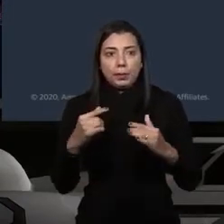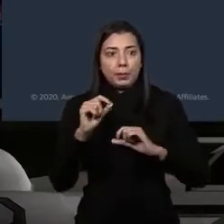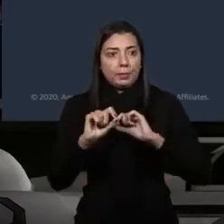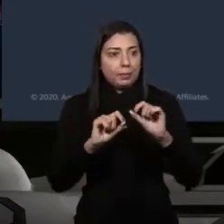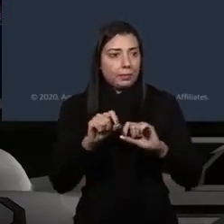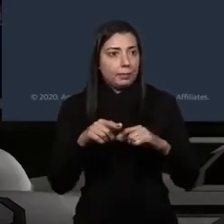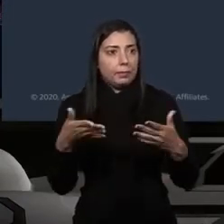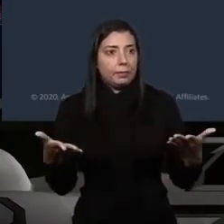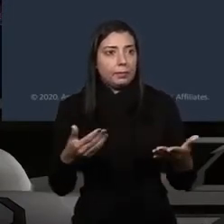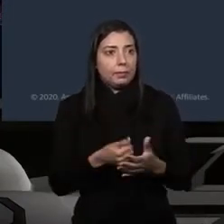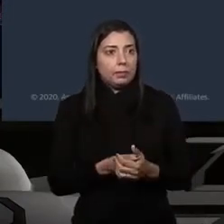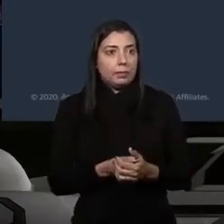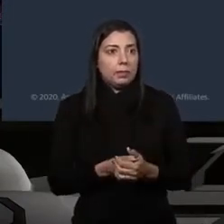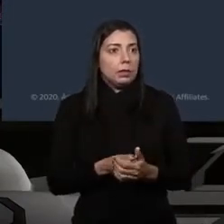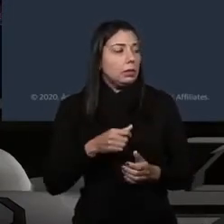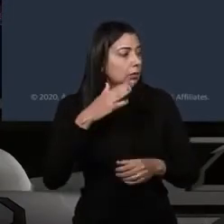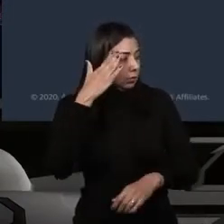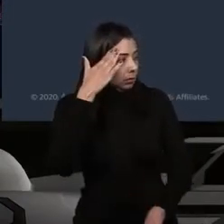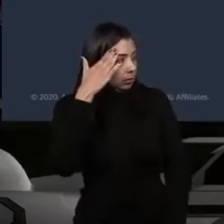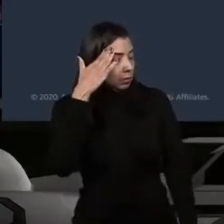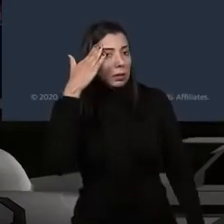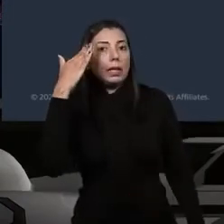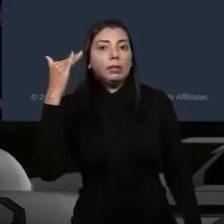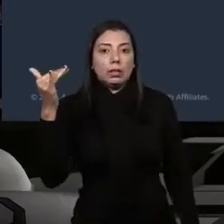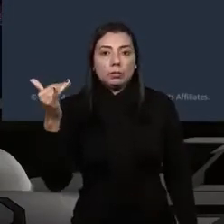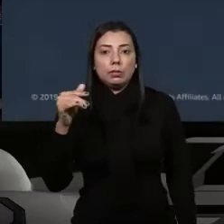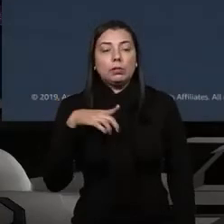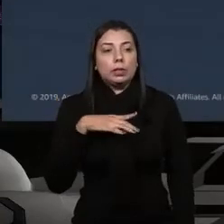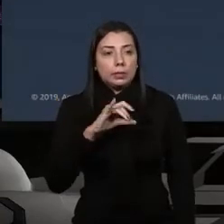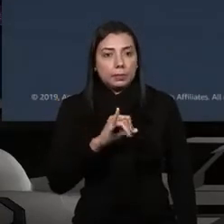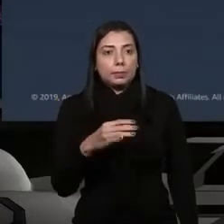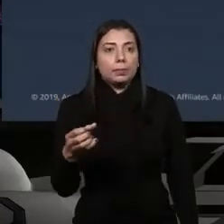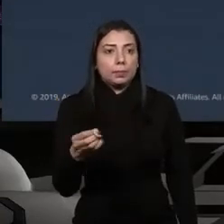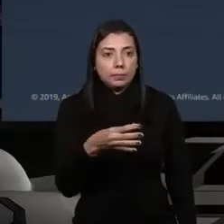um fator crítico de sucesso no processo de inovação.